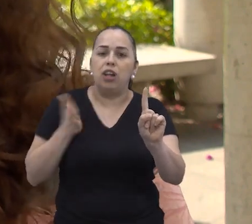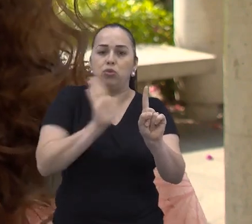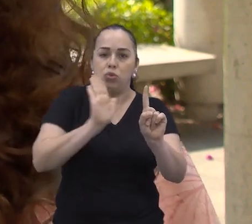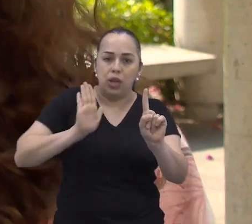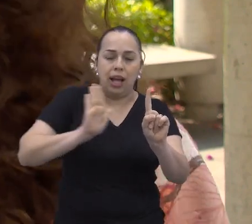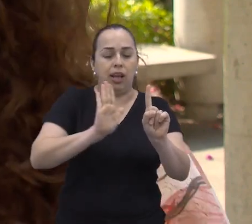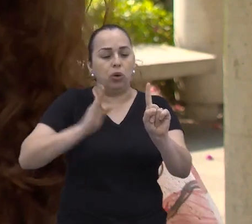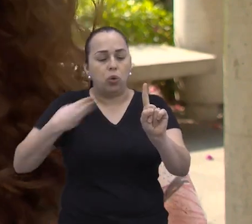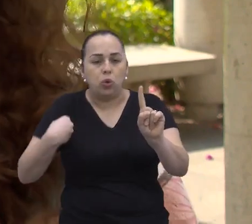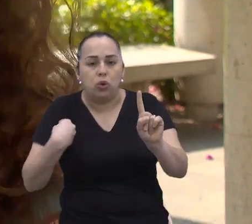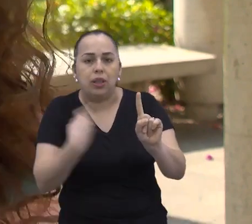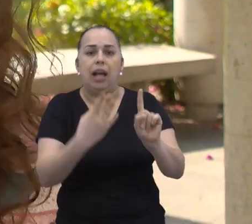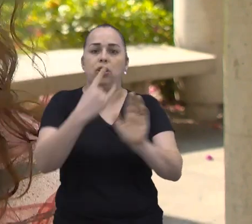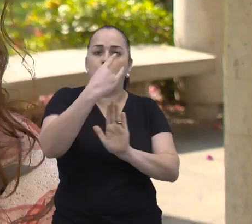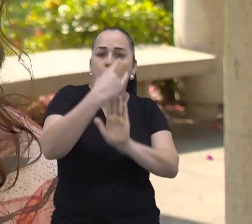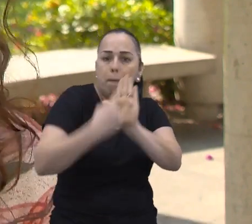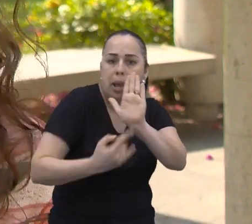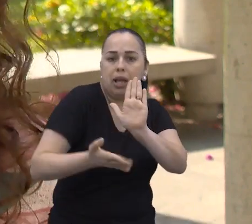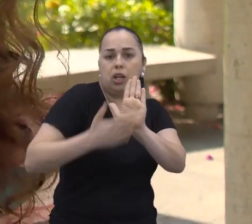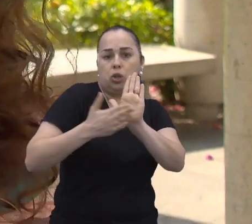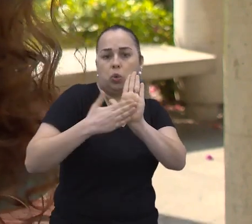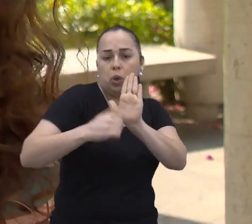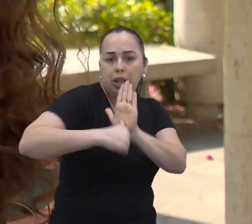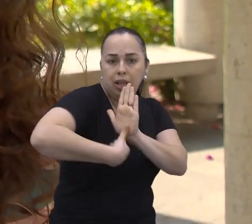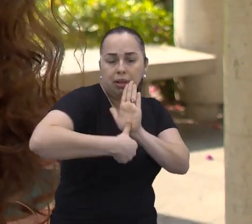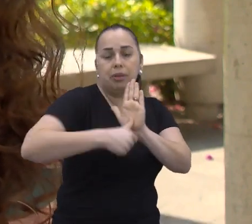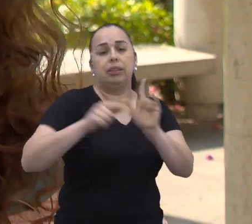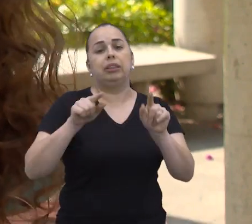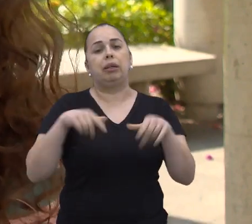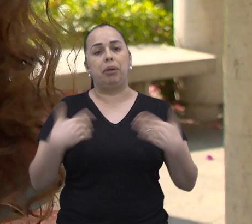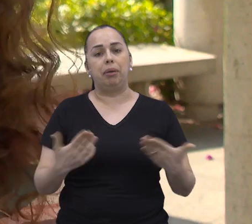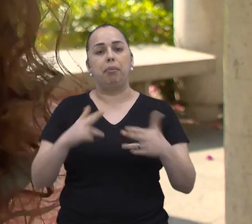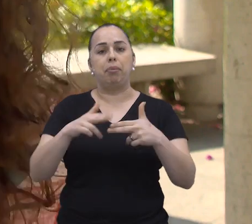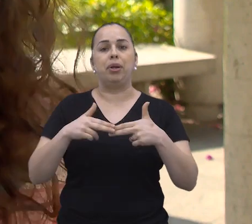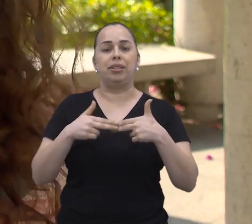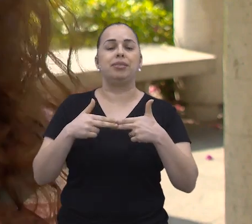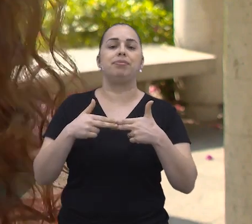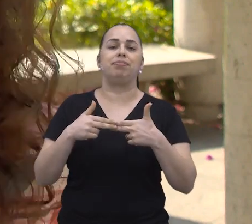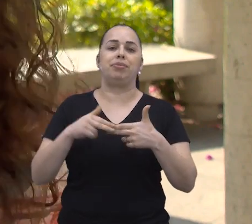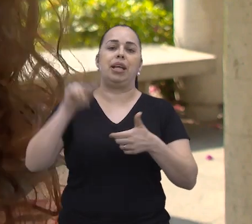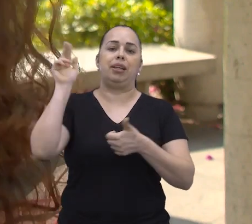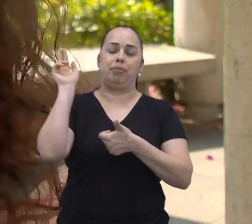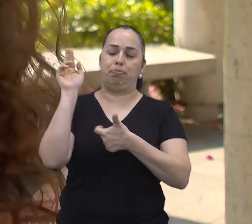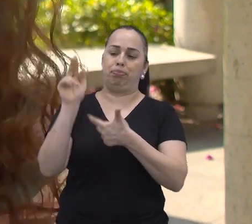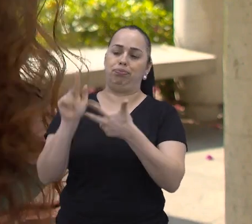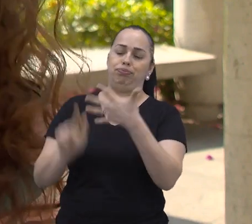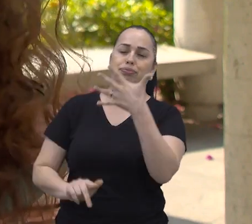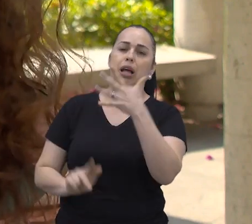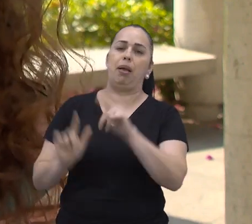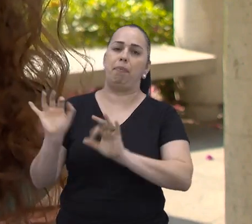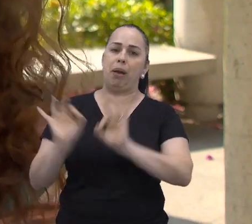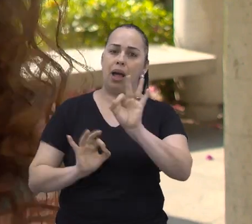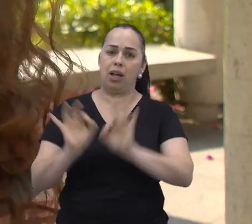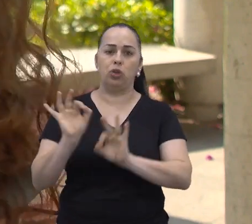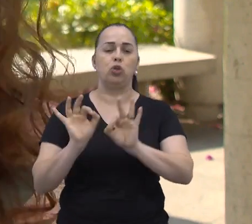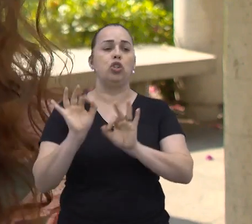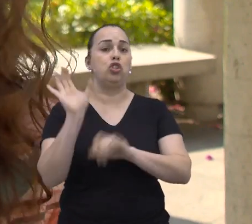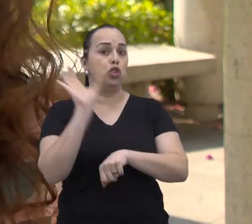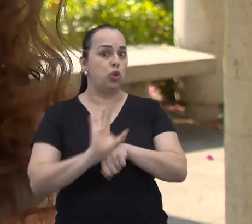desses documentos de volta para ela. E aí sim, a gente tem diversos planos de